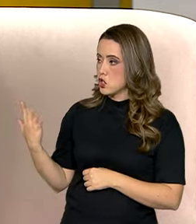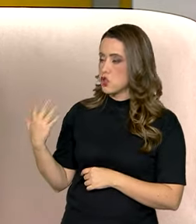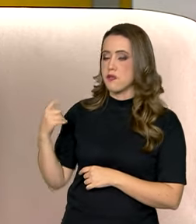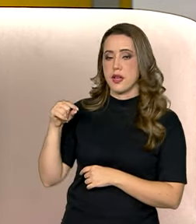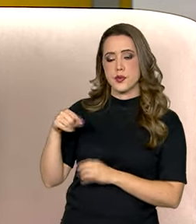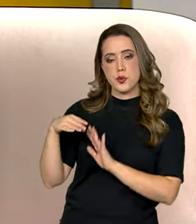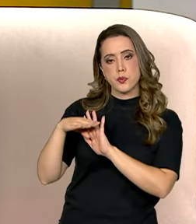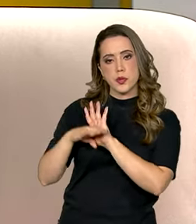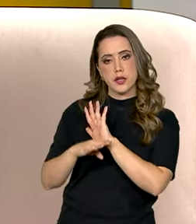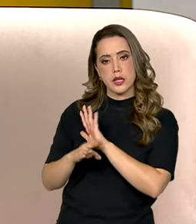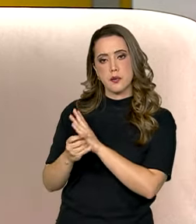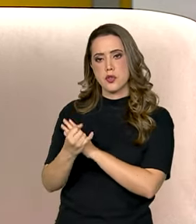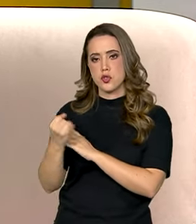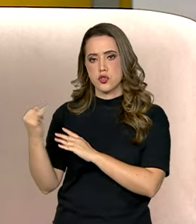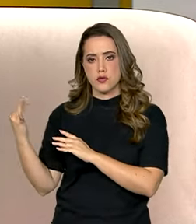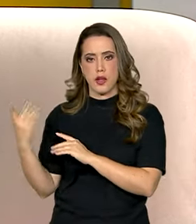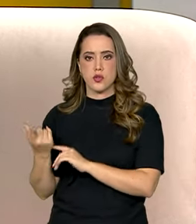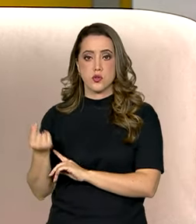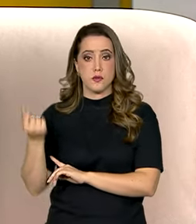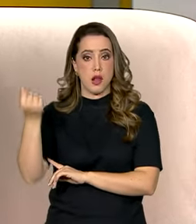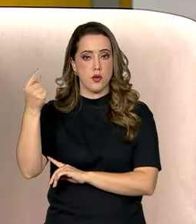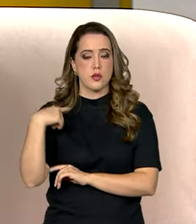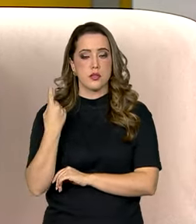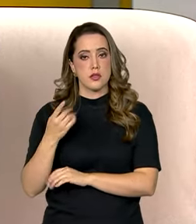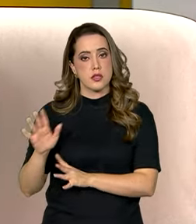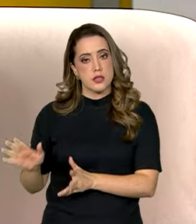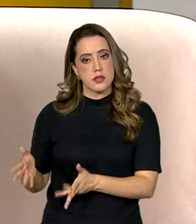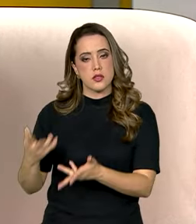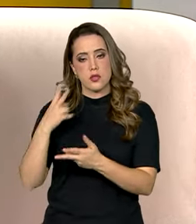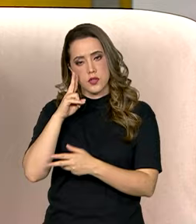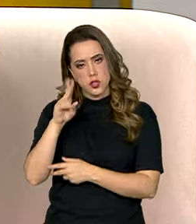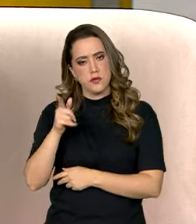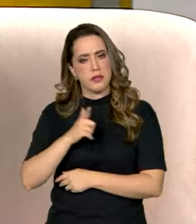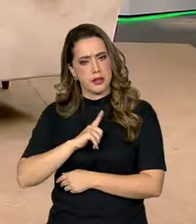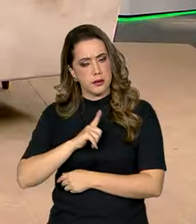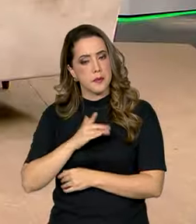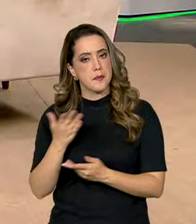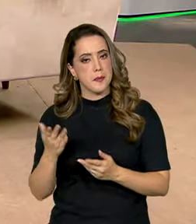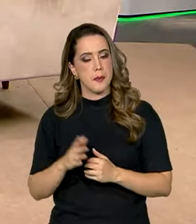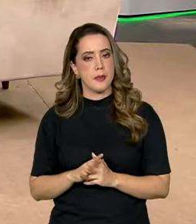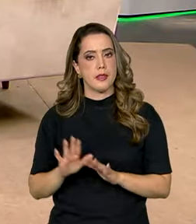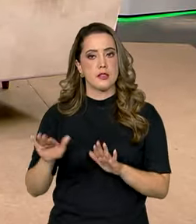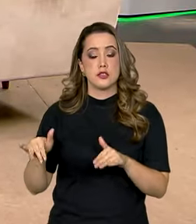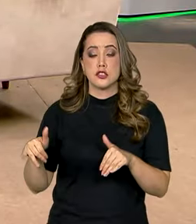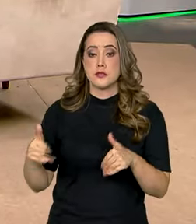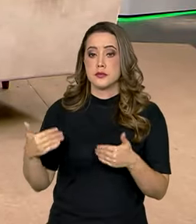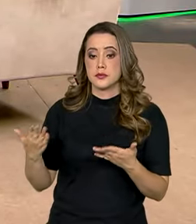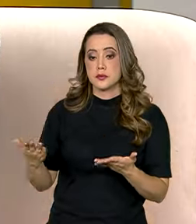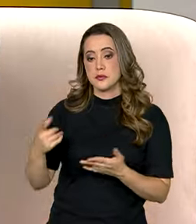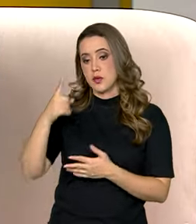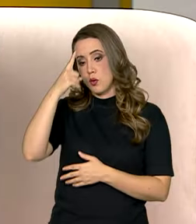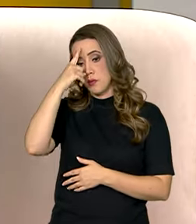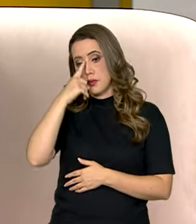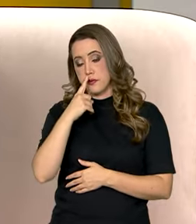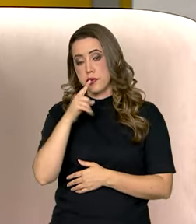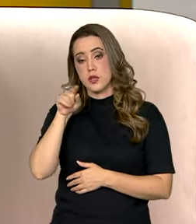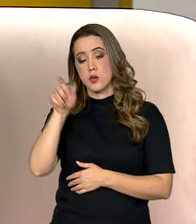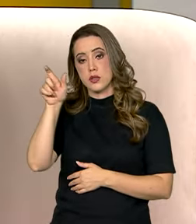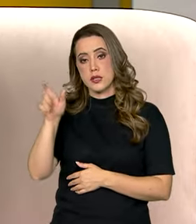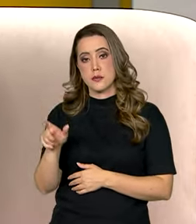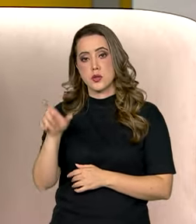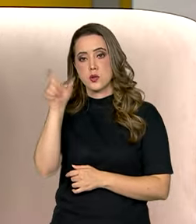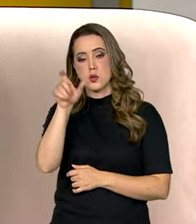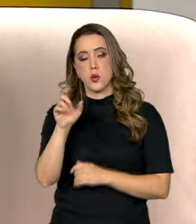altíssimas, né, diretor? Incentivo, a gente vê que não falta. Agora, qual o perfil desse empresário, principalmente